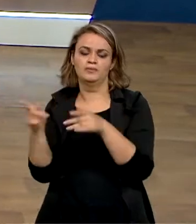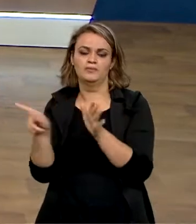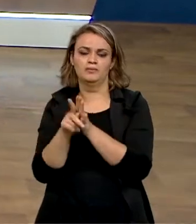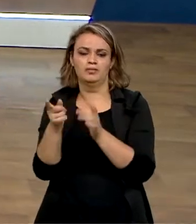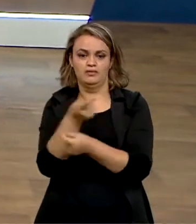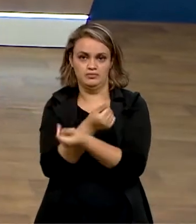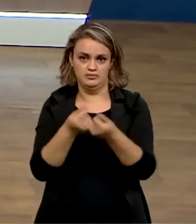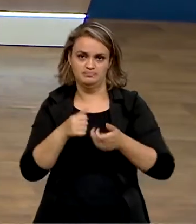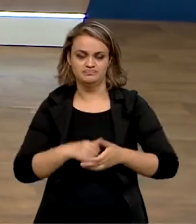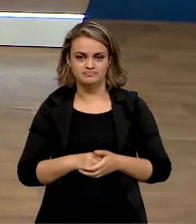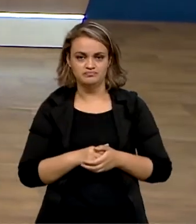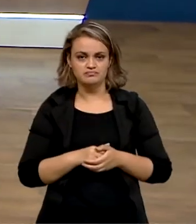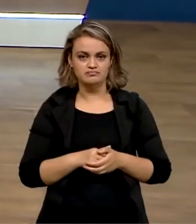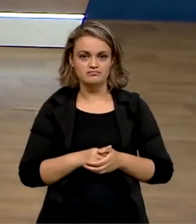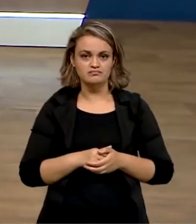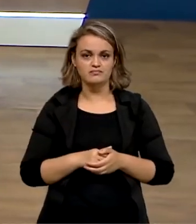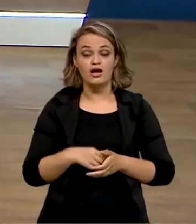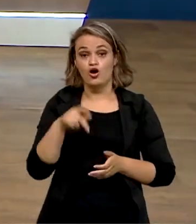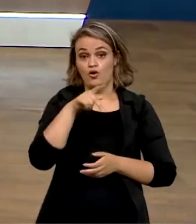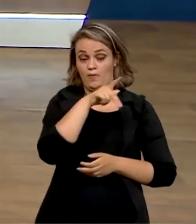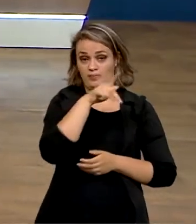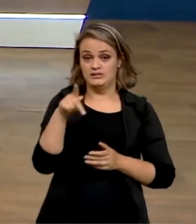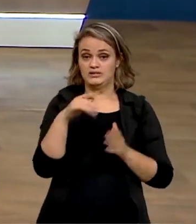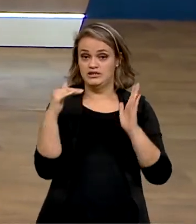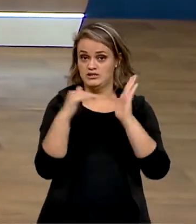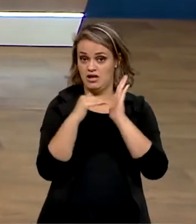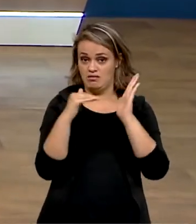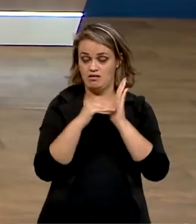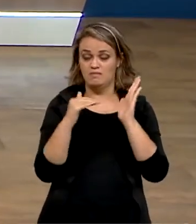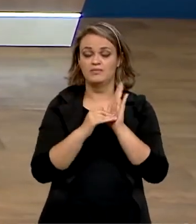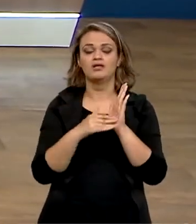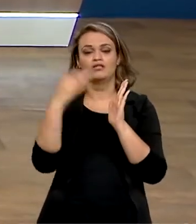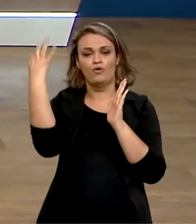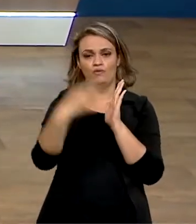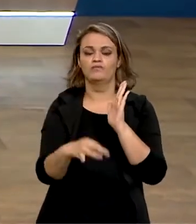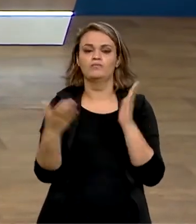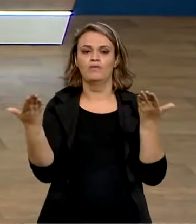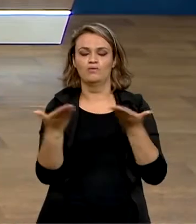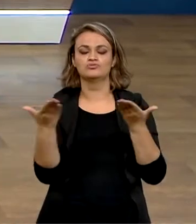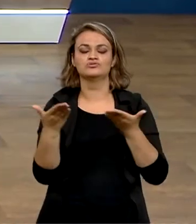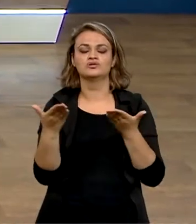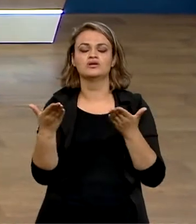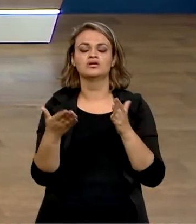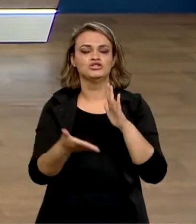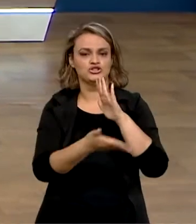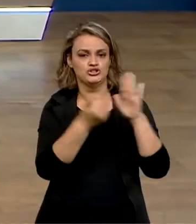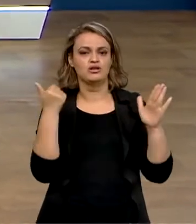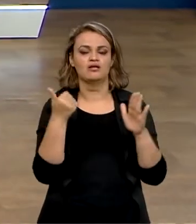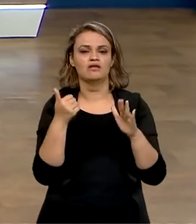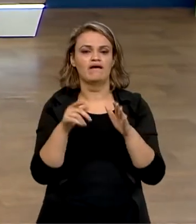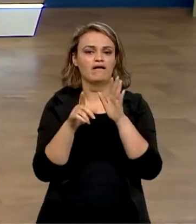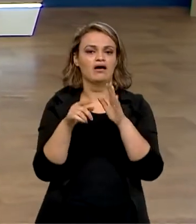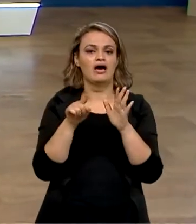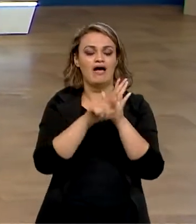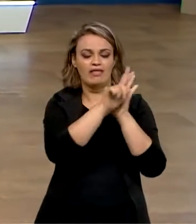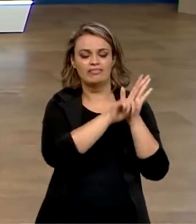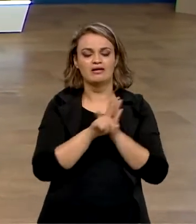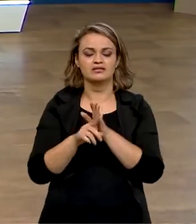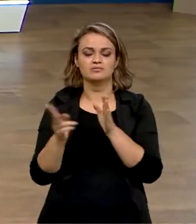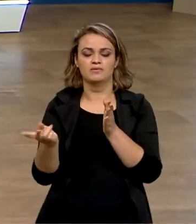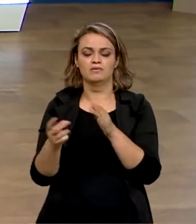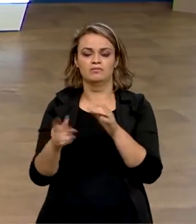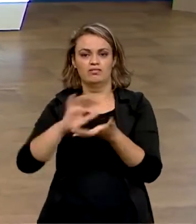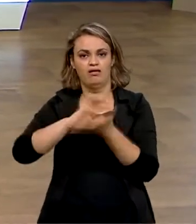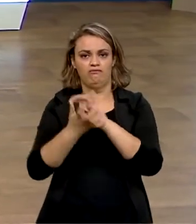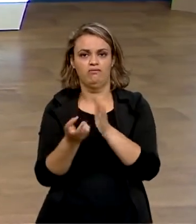O presidente da Câmara dos Deputados, Arthur Lira, confirmou a extinção da Comissão Especial que analisou a reforma tributária.